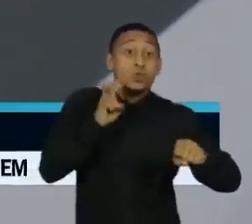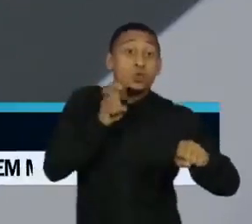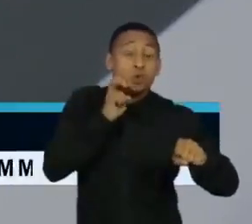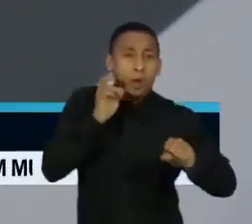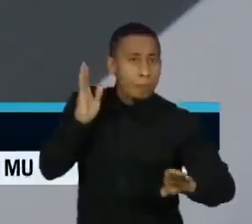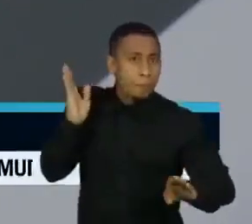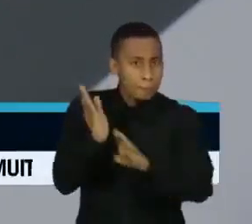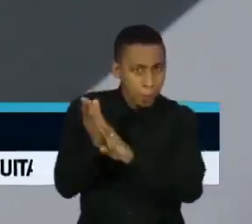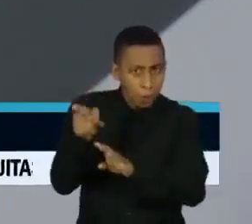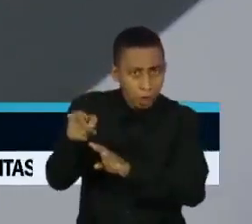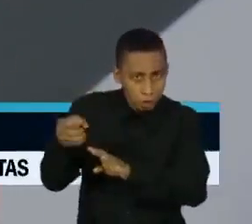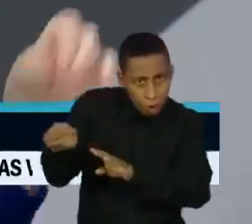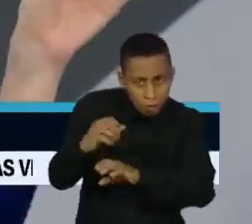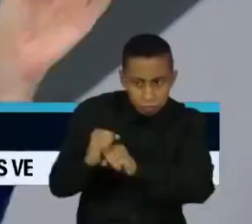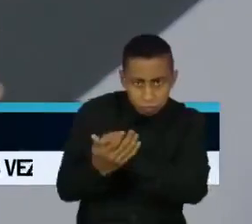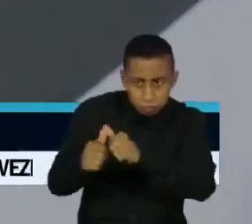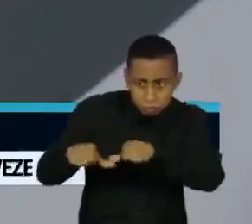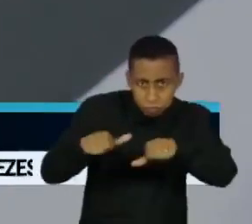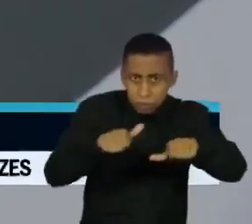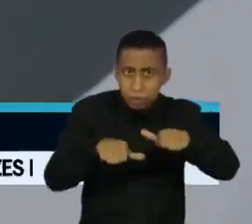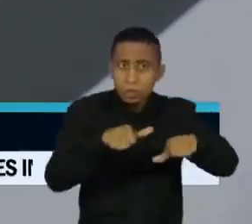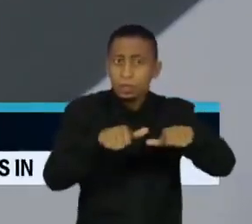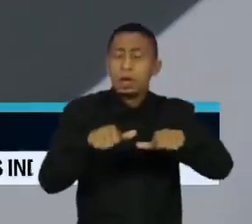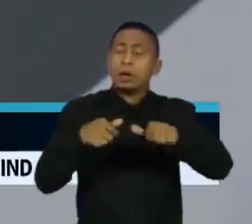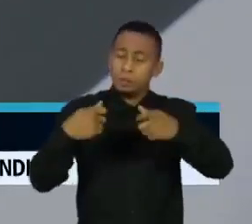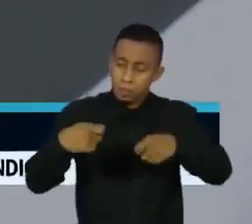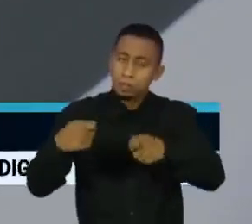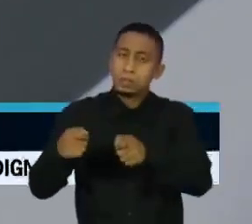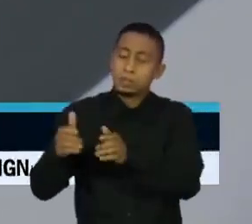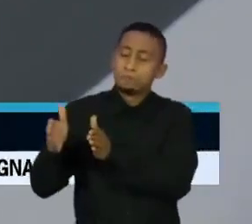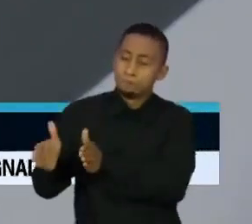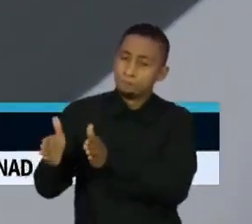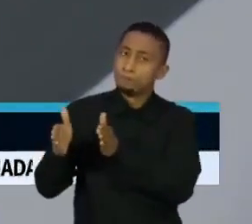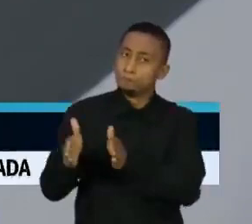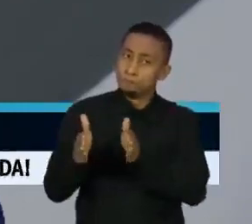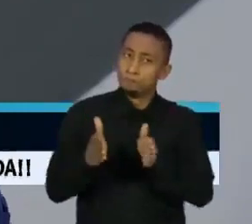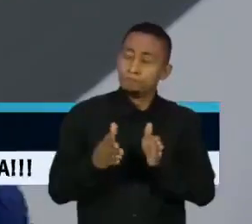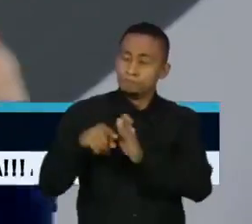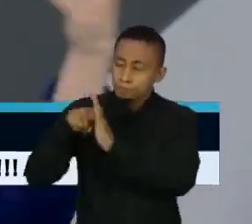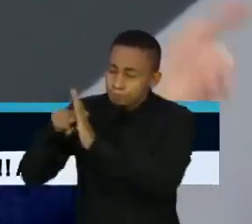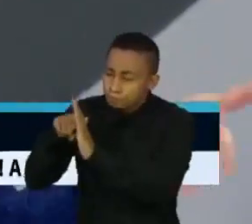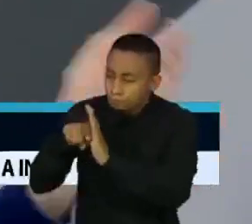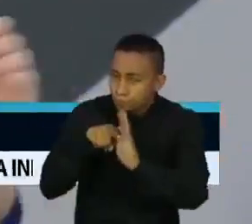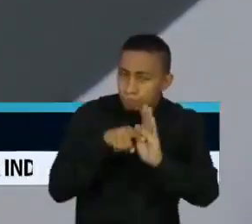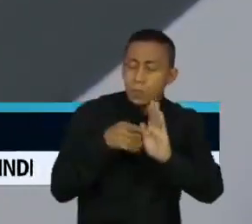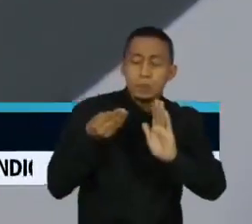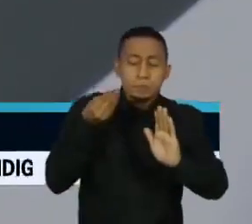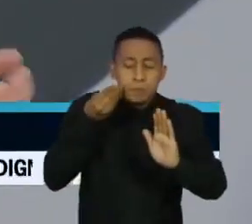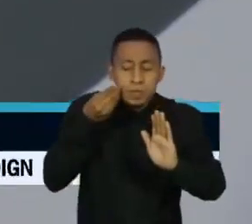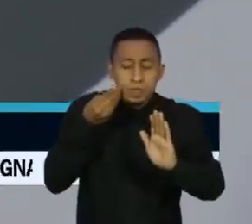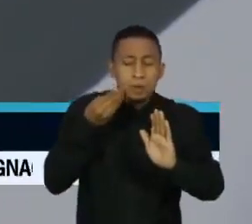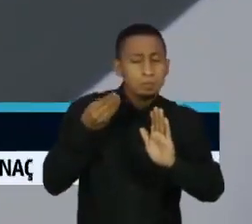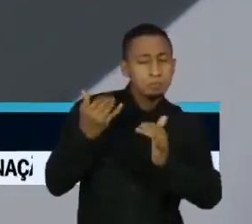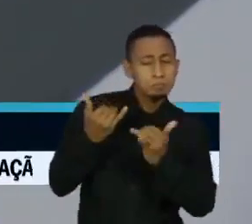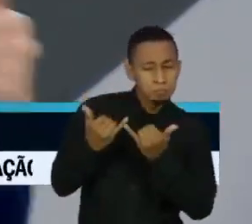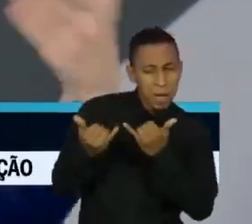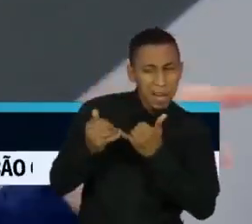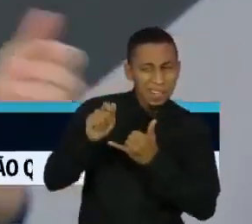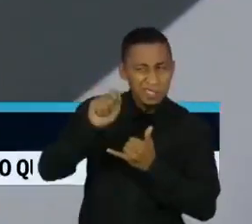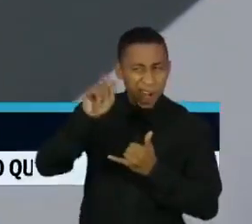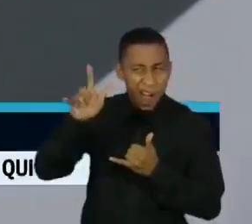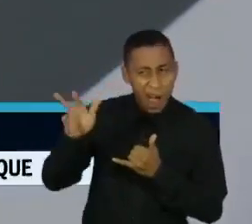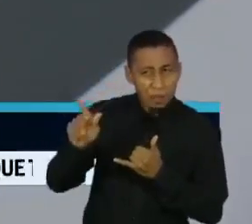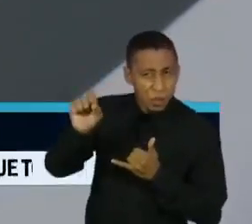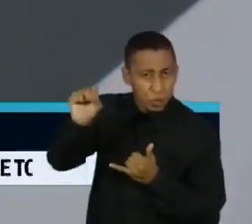apareça, todas elas vão ter que ser devidamente sequenciadas para saber se elas são realmente iguais à da África do Sul ou à